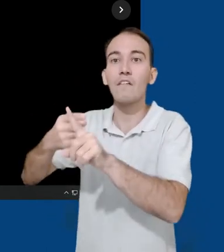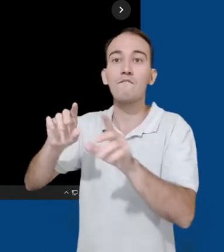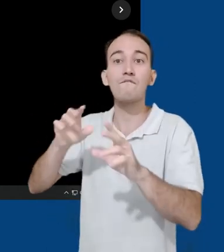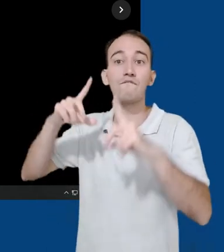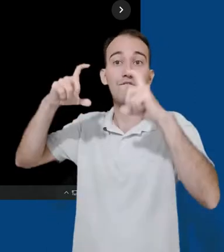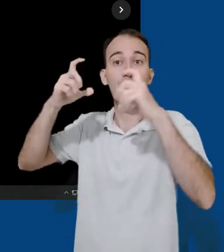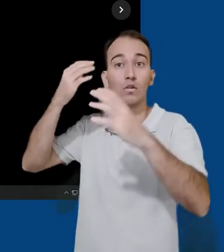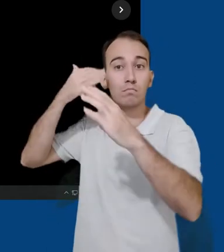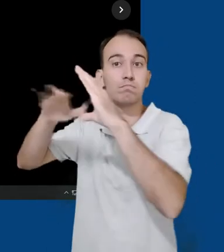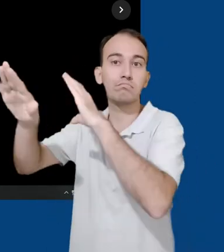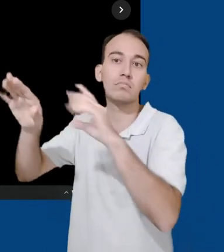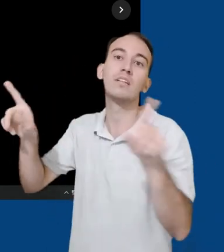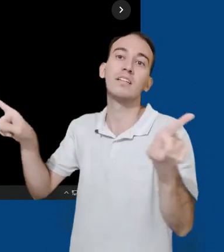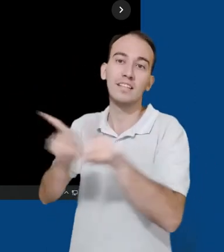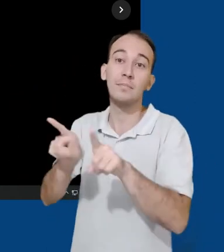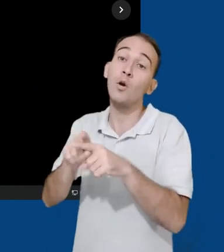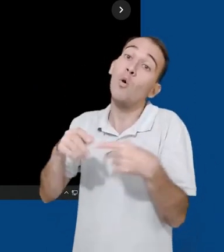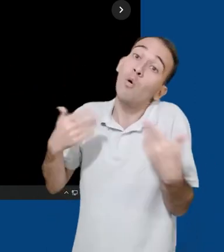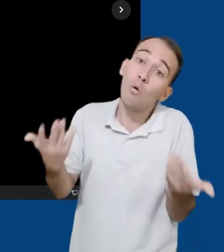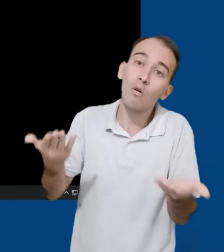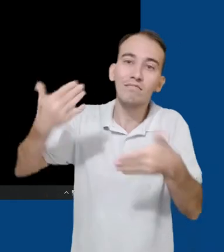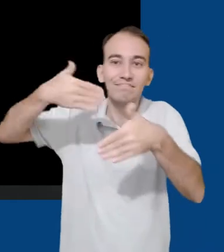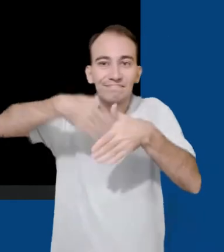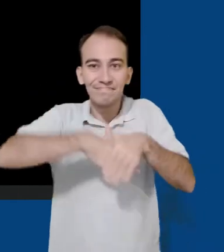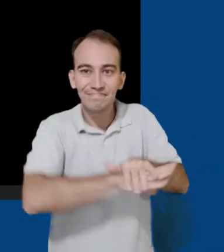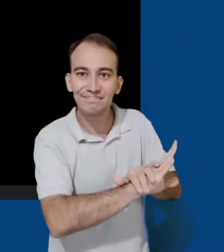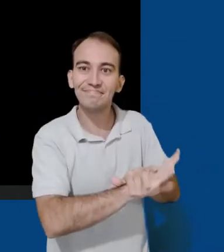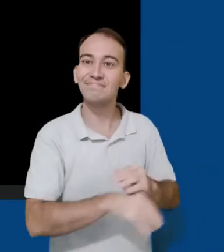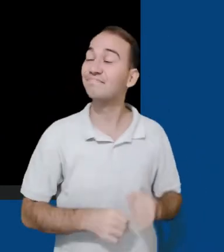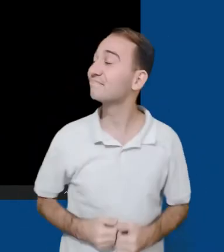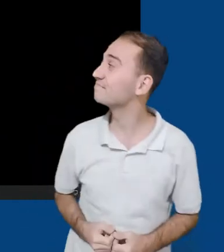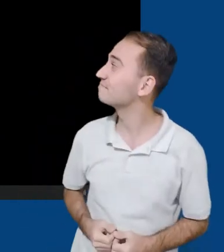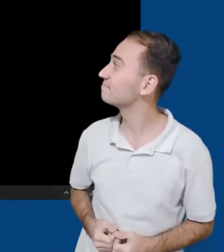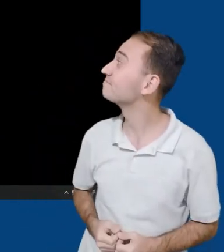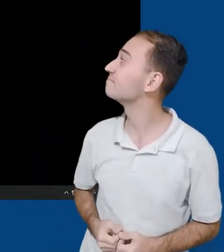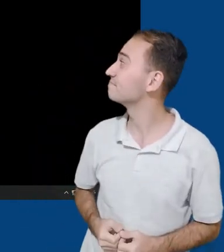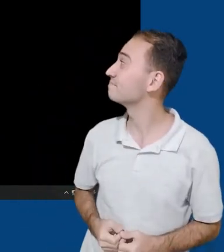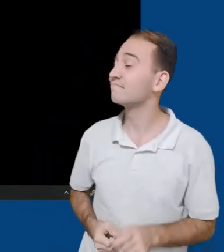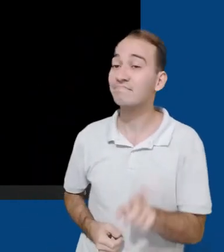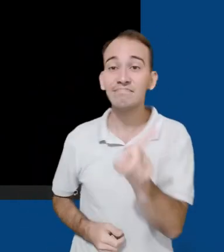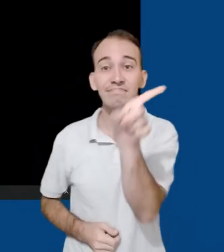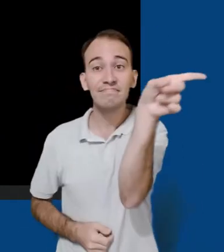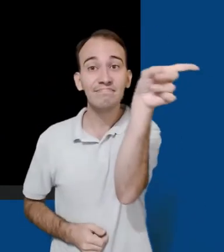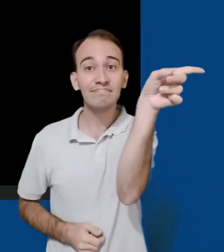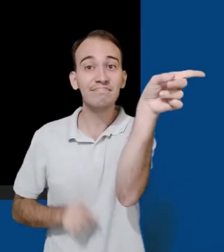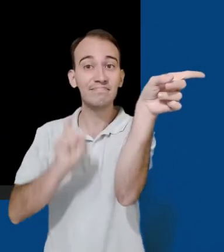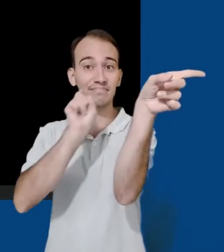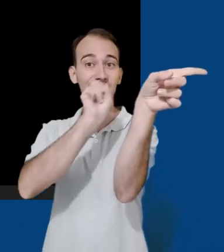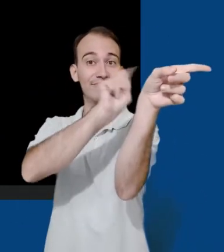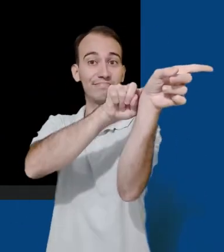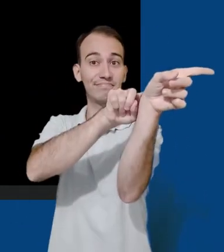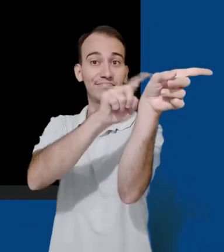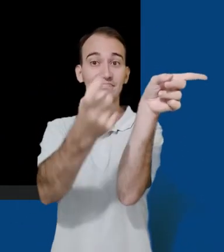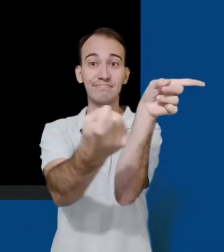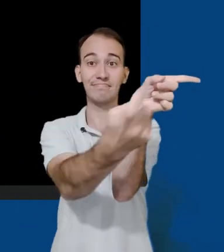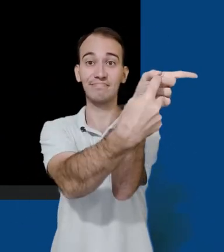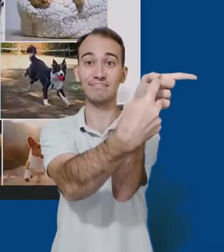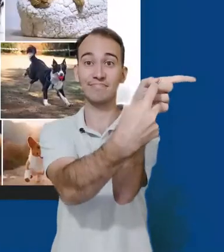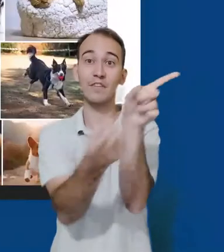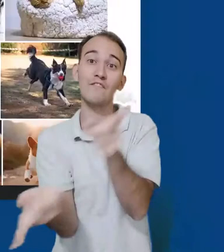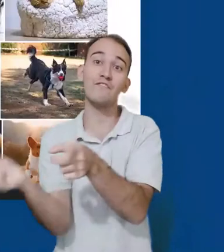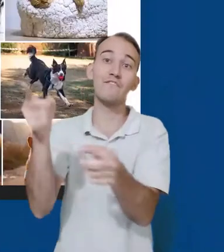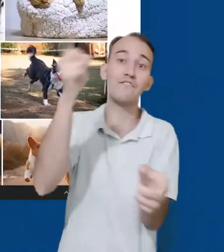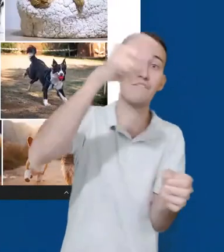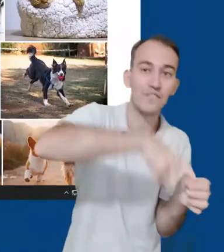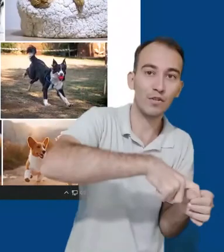álbuns ou arquivar a imagem. Para voltar à tela inicial, clicamos na seta no canto superior